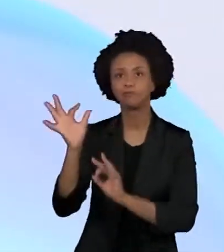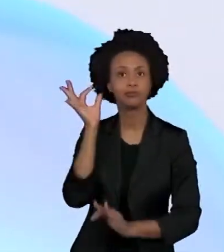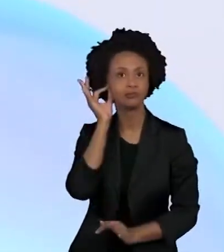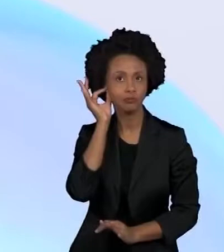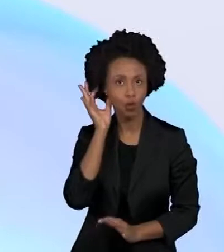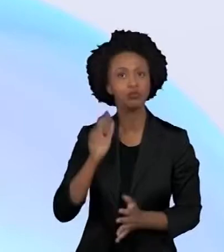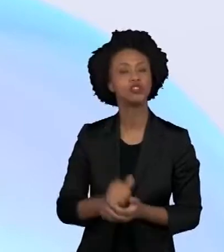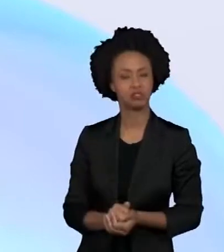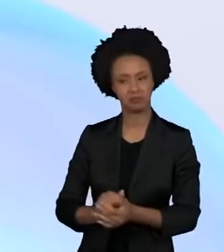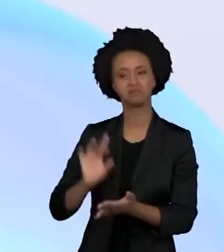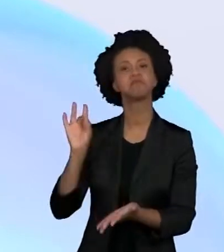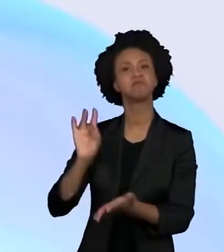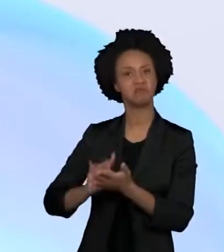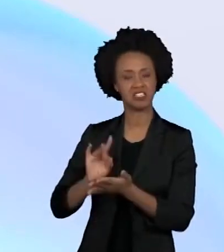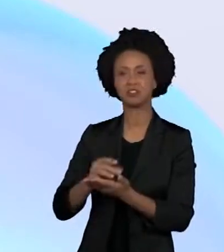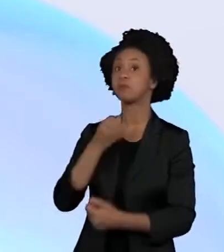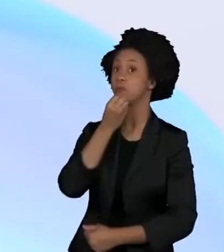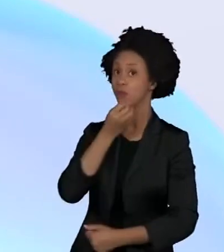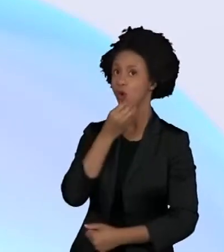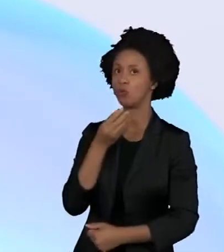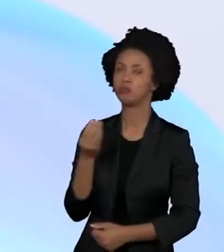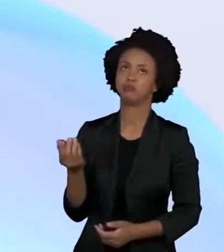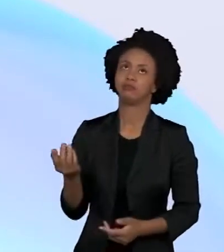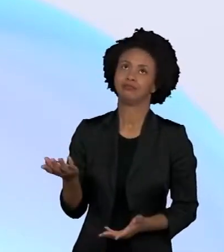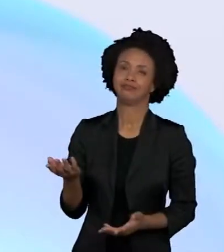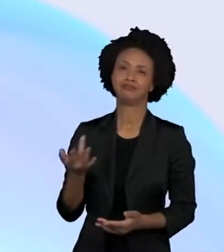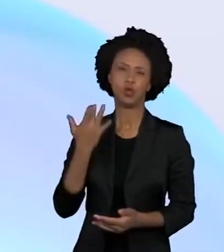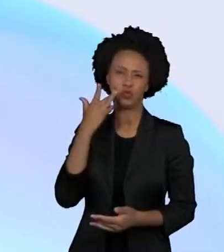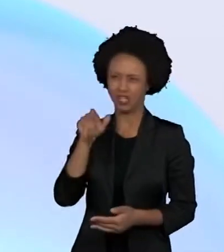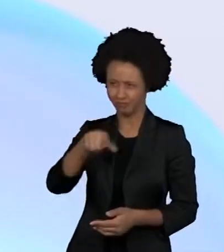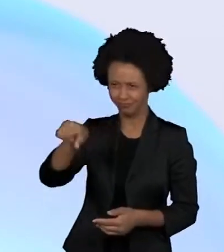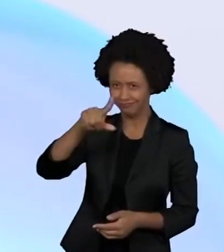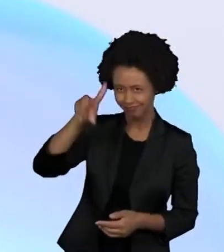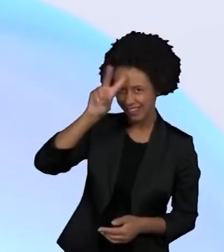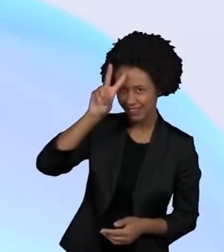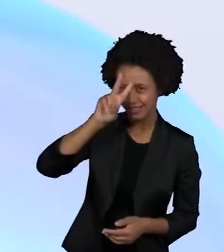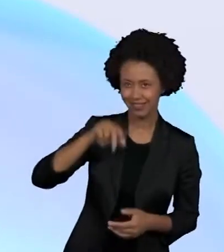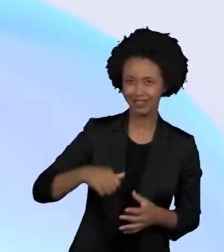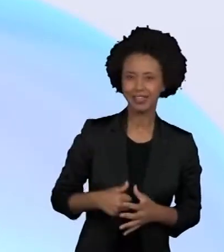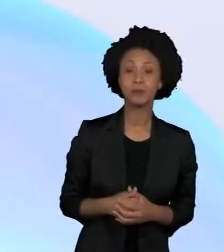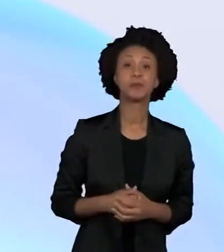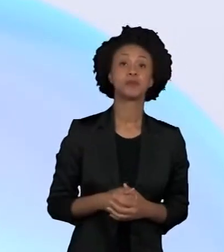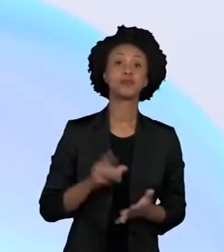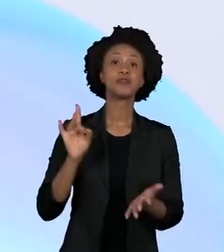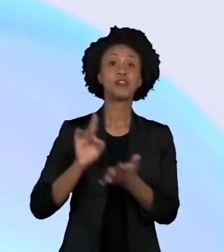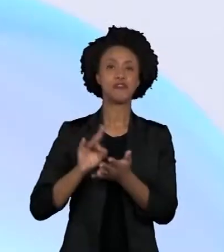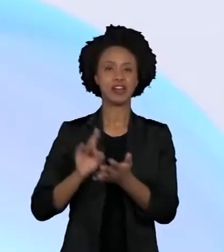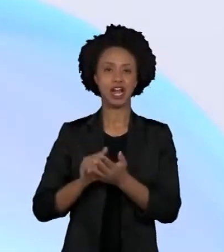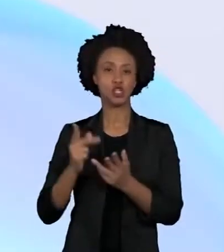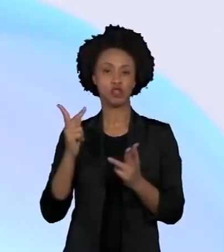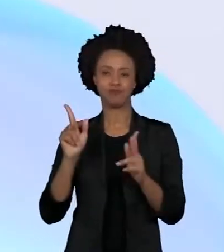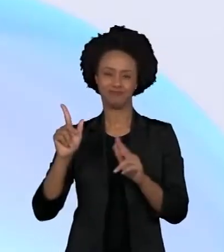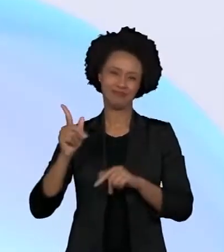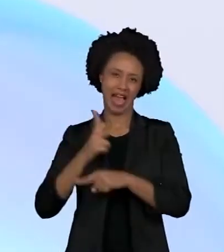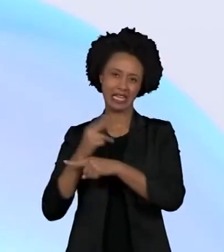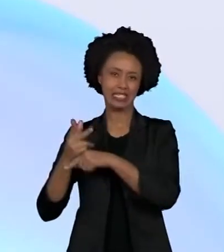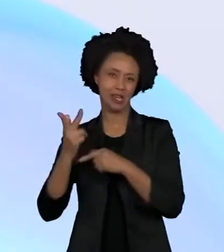Realmente é muito boa, porque eu não sei como... Se vocês lembram, o final dos normais era